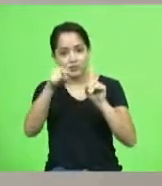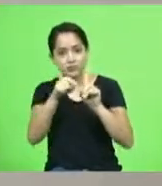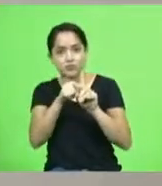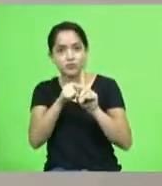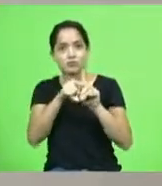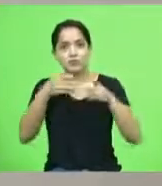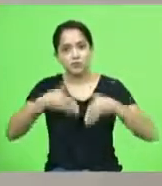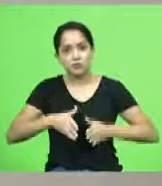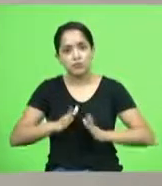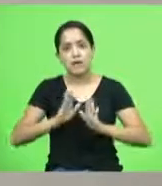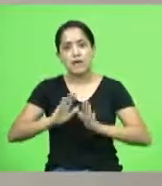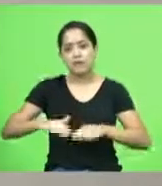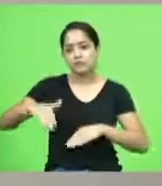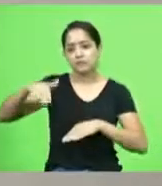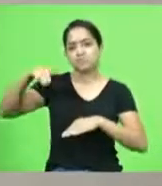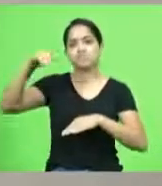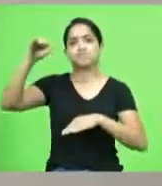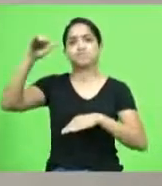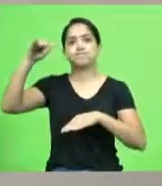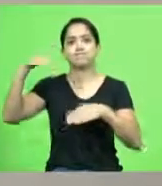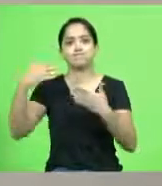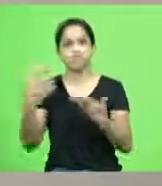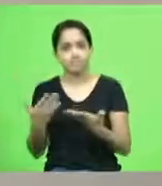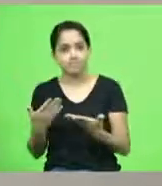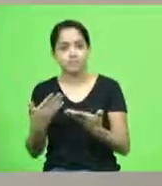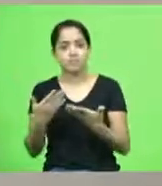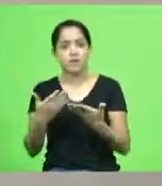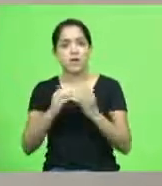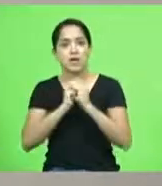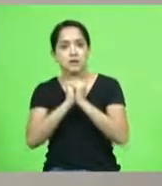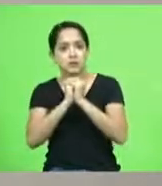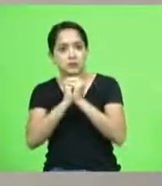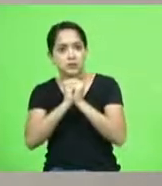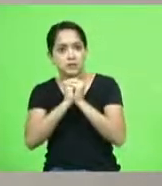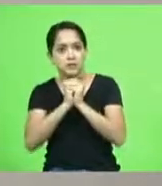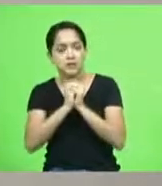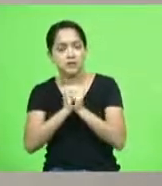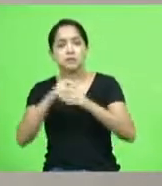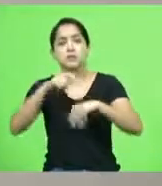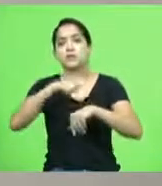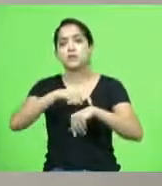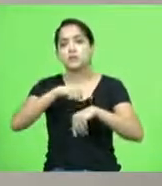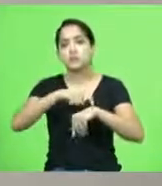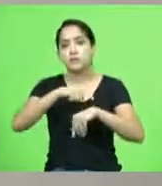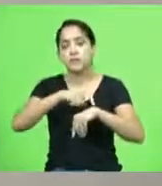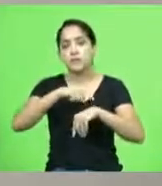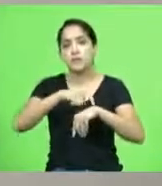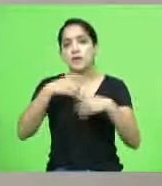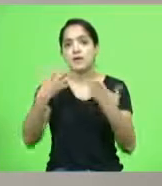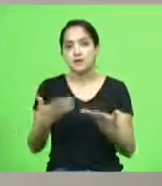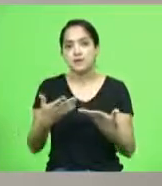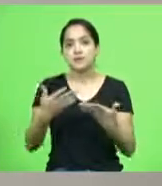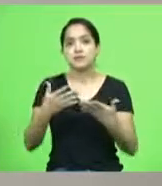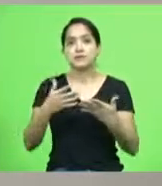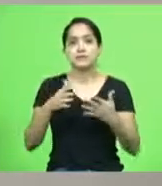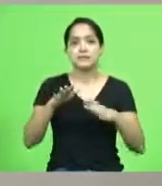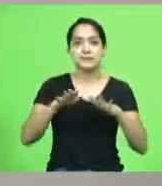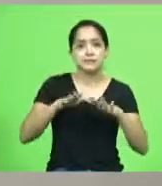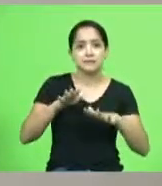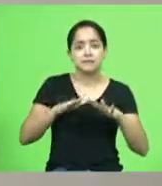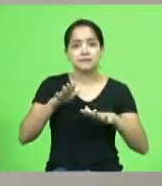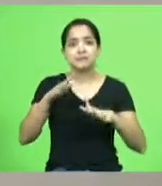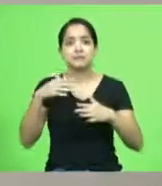formação até a torcida até as orações até os momentos em que a gente fraquejou no meio do caminho